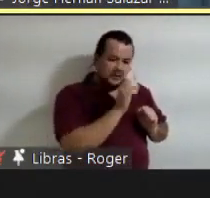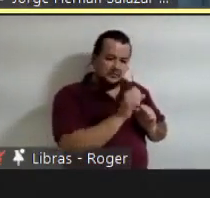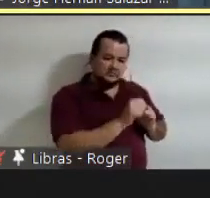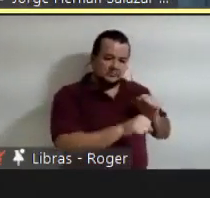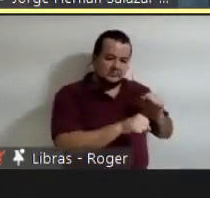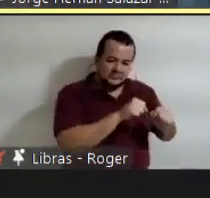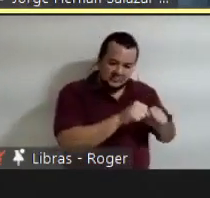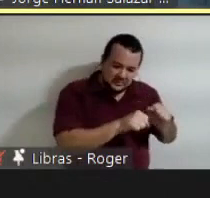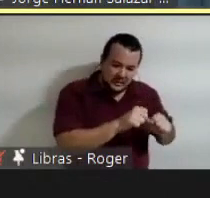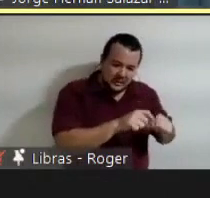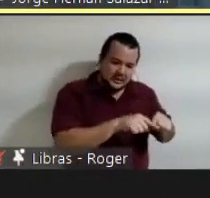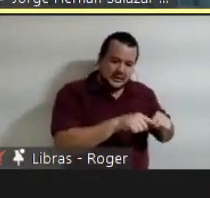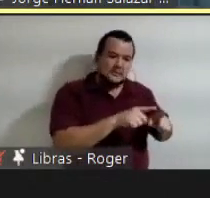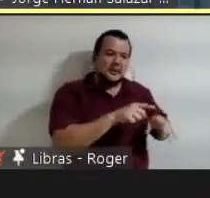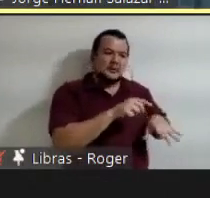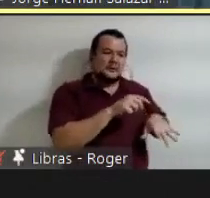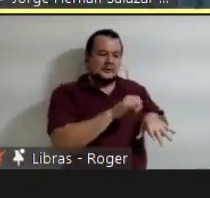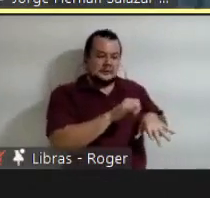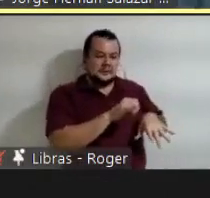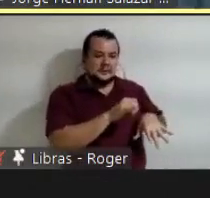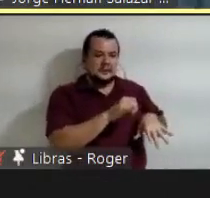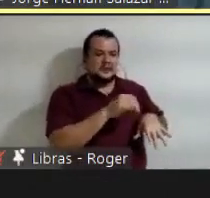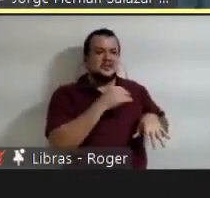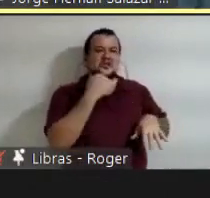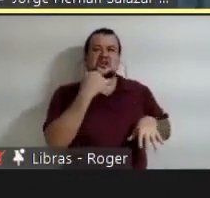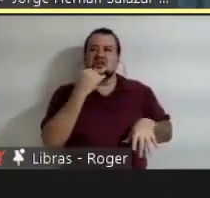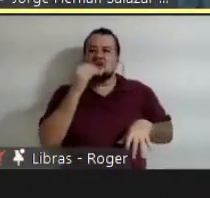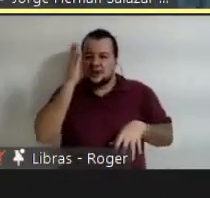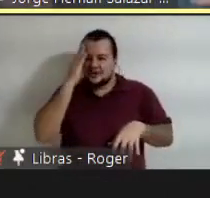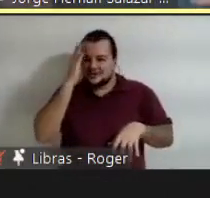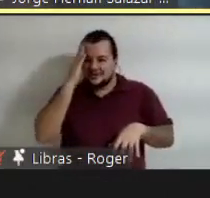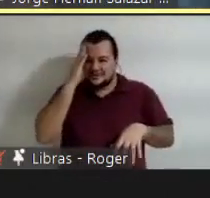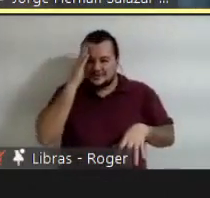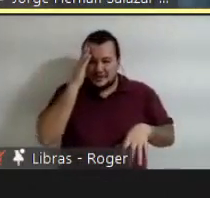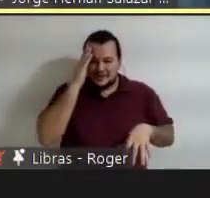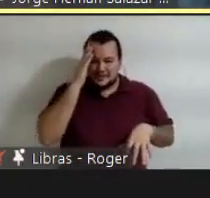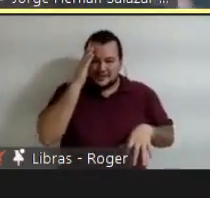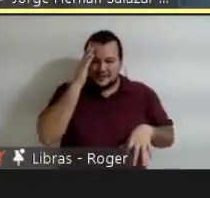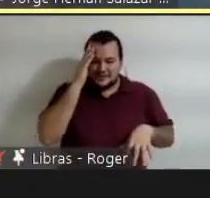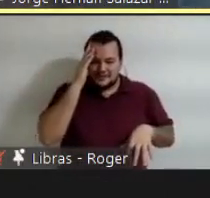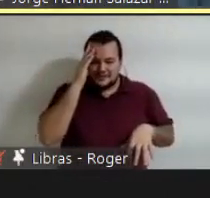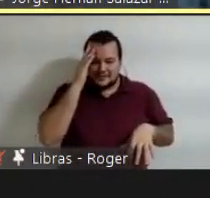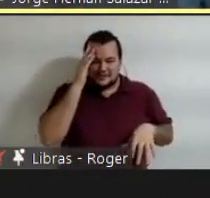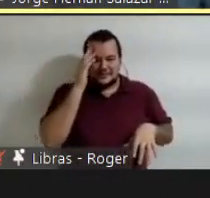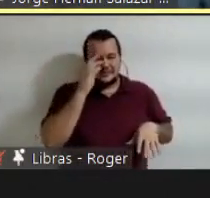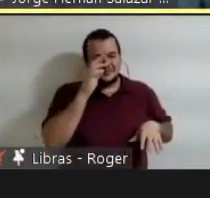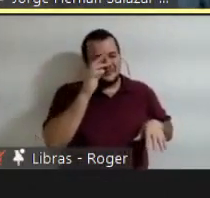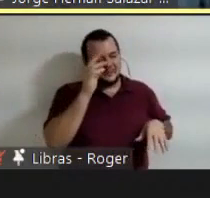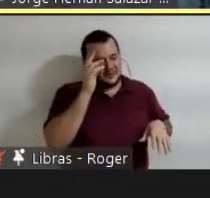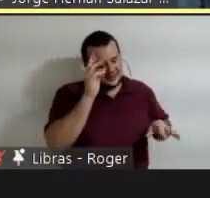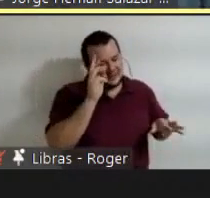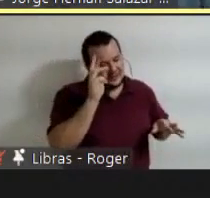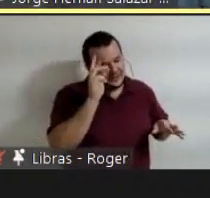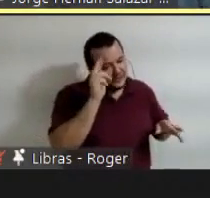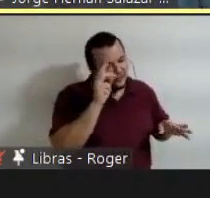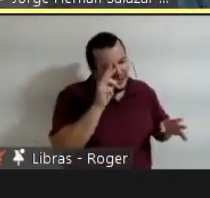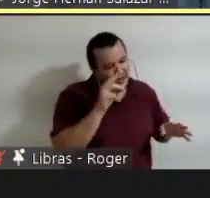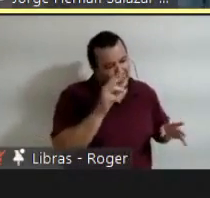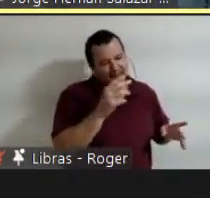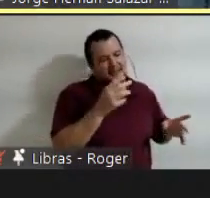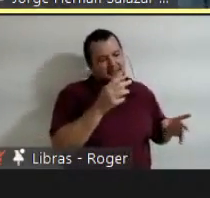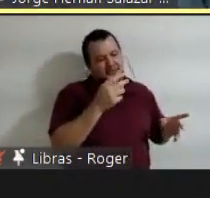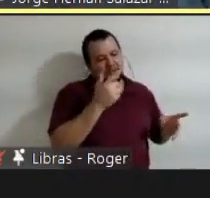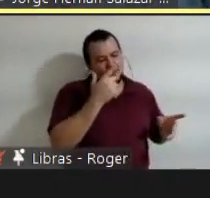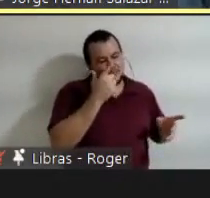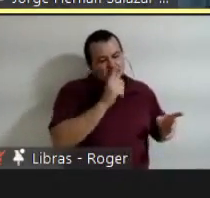como montar uma bicicleta, seria muito difícil que a humanidade redescubriu como usar esse aparelho. Mas se temos uma